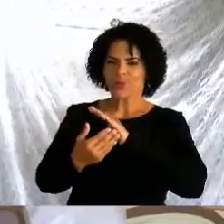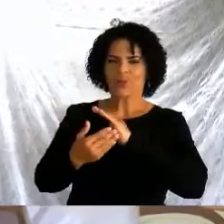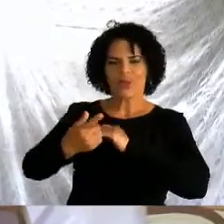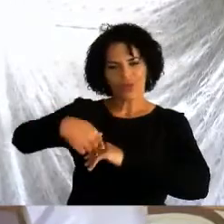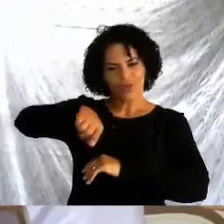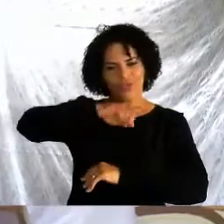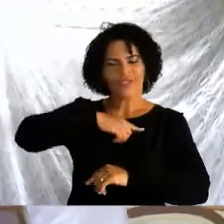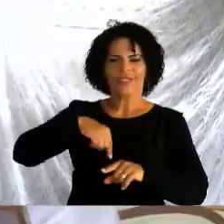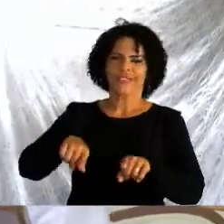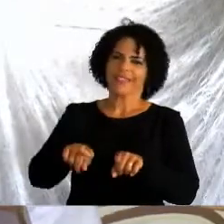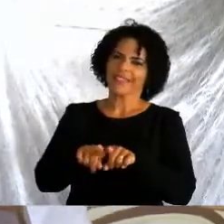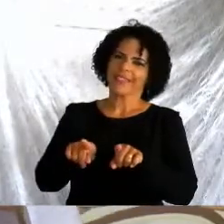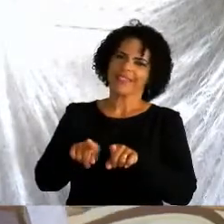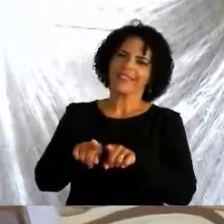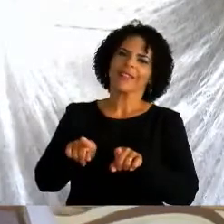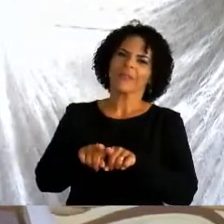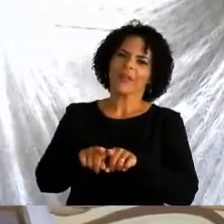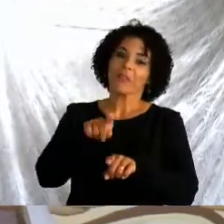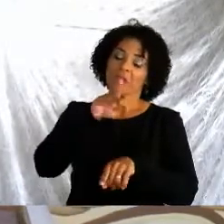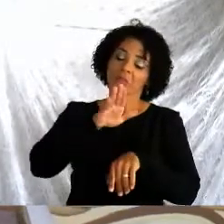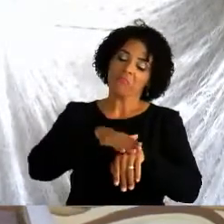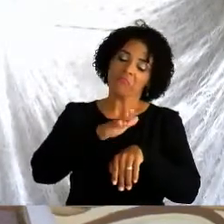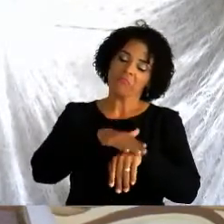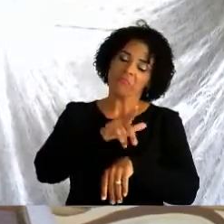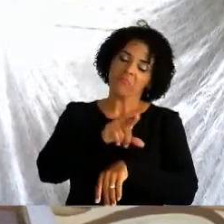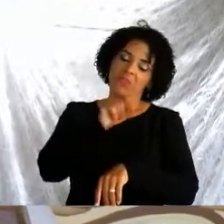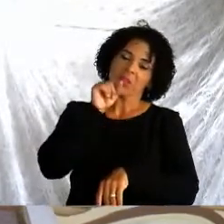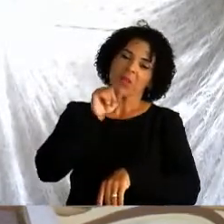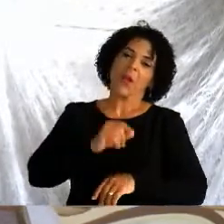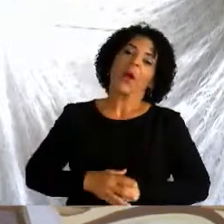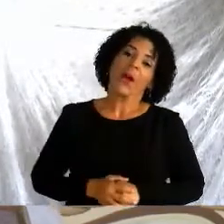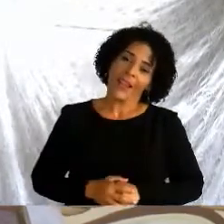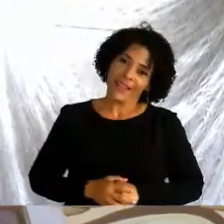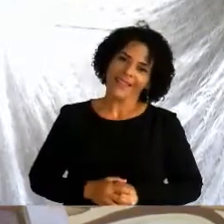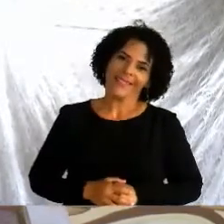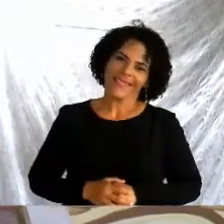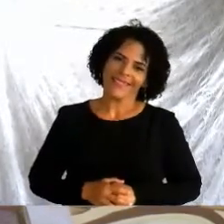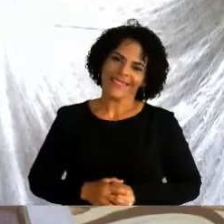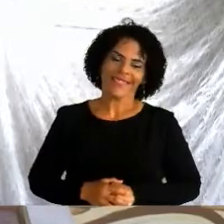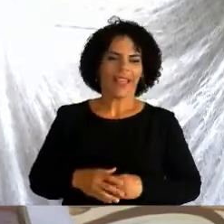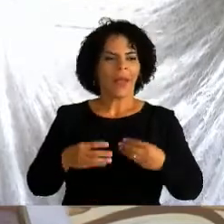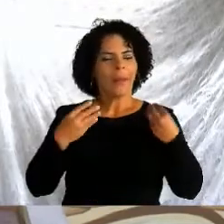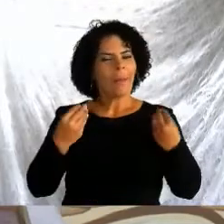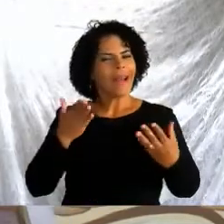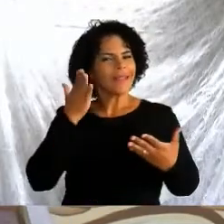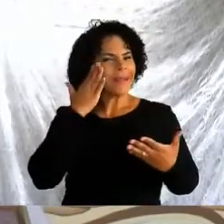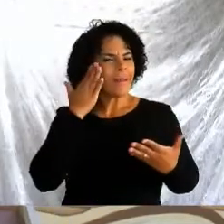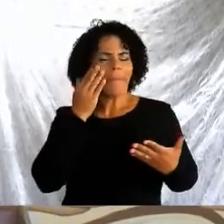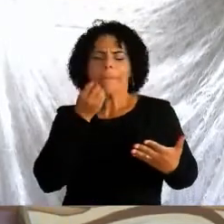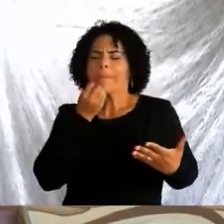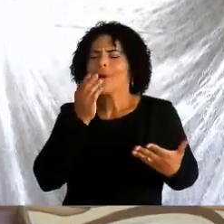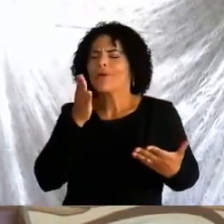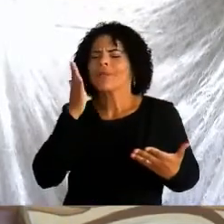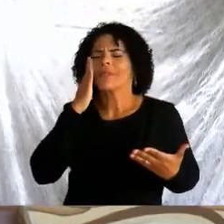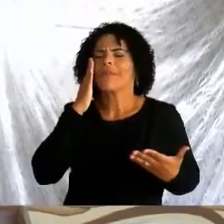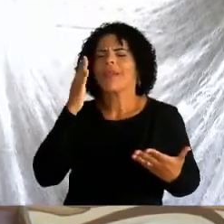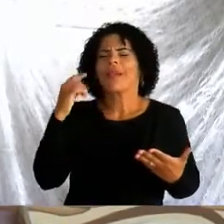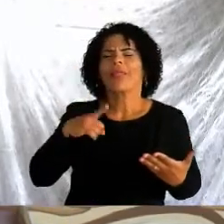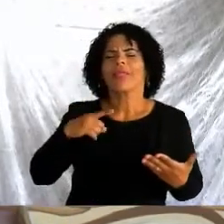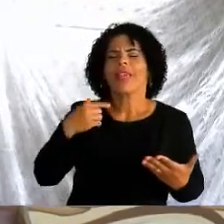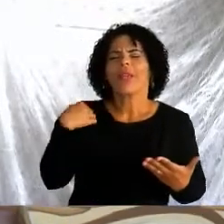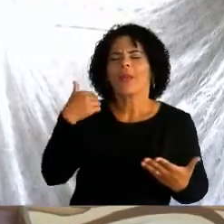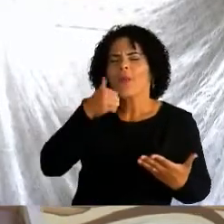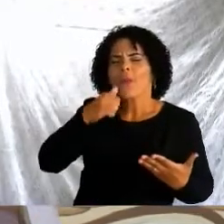objeto da nossa escolha. Como é bom saber que temos uma mãe que cuida de nós,